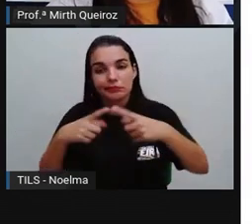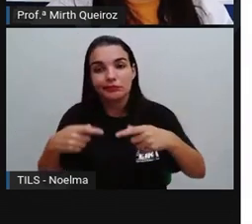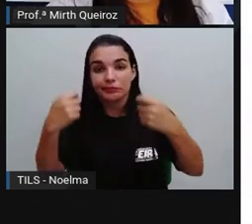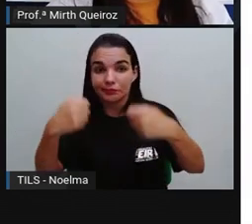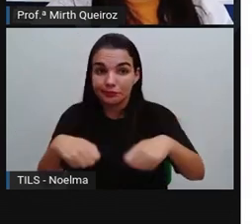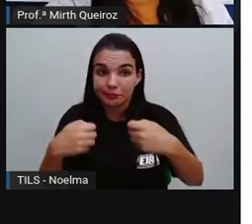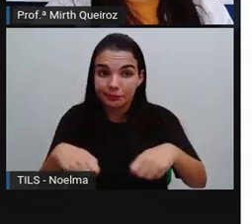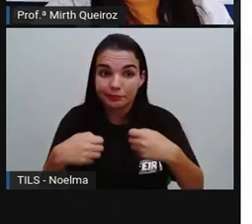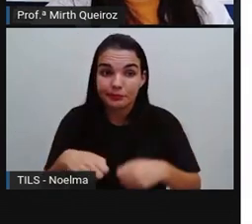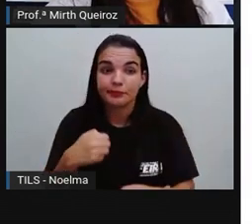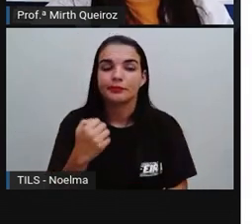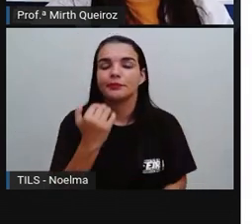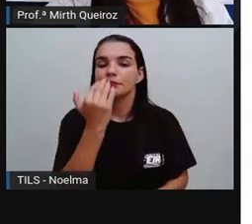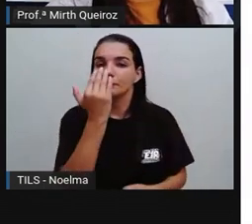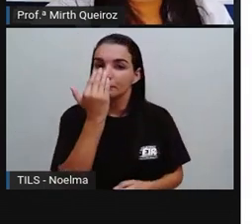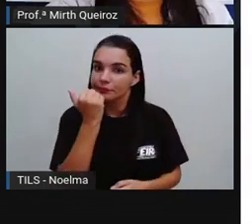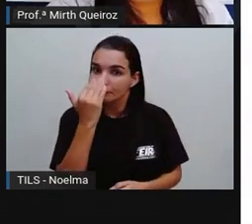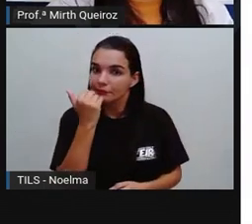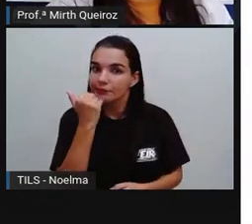esses tropeiros,